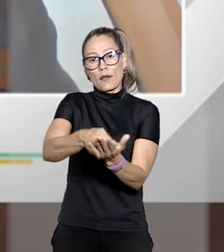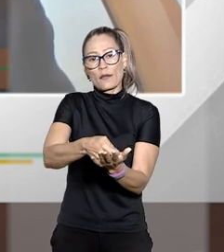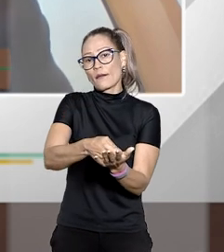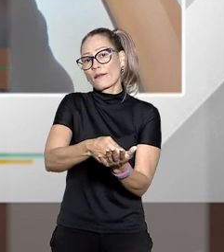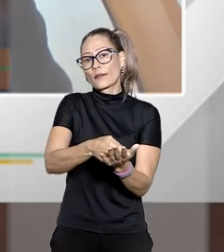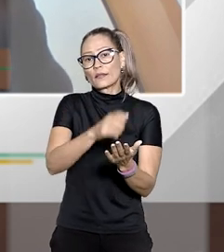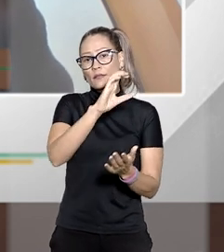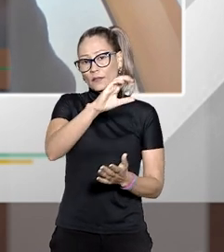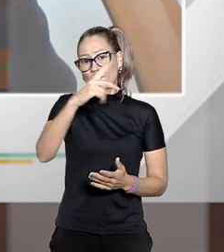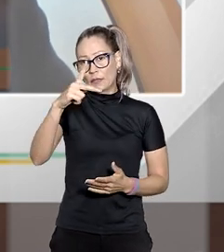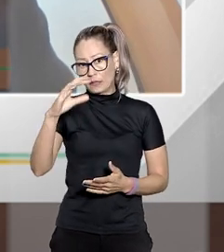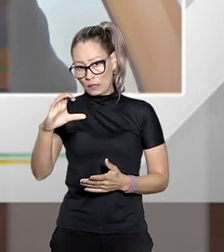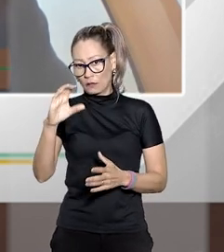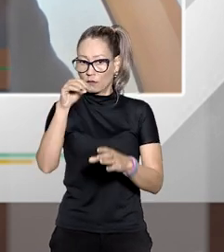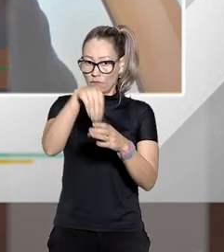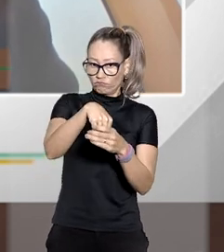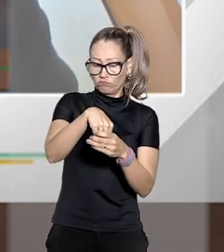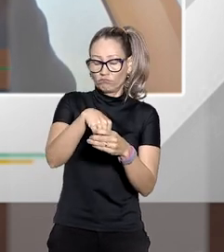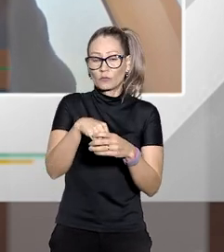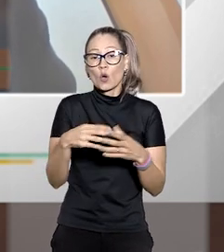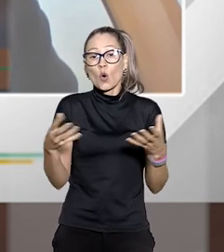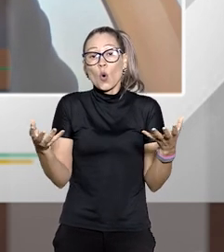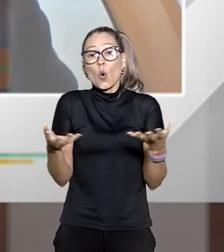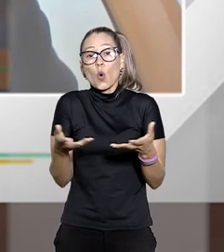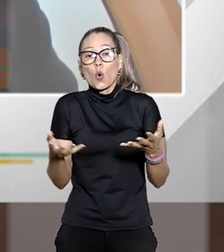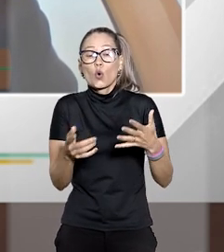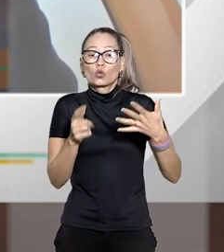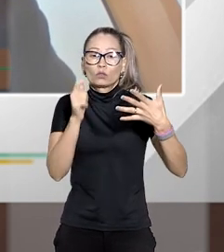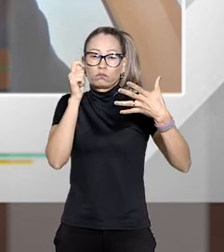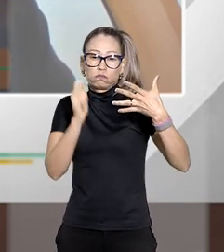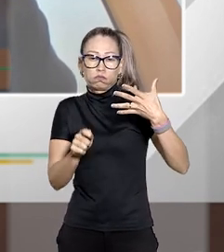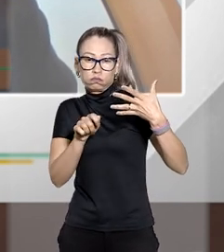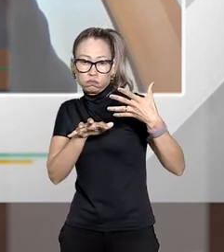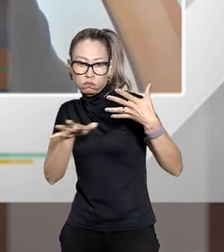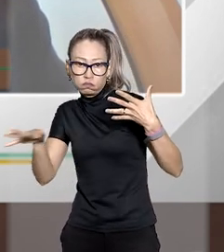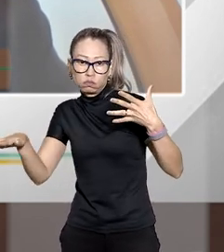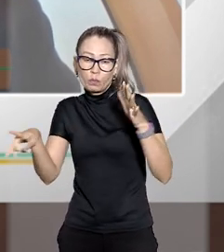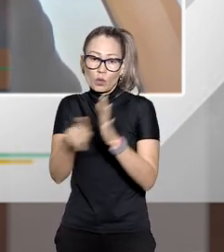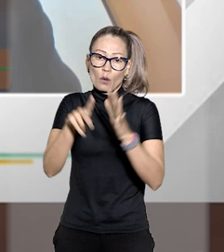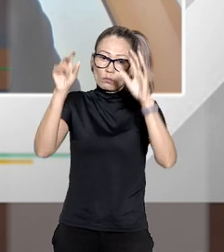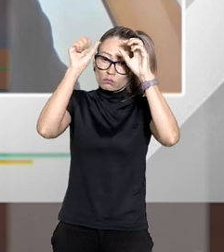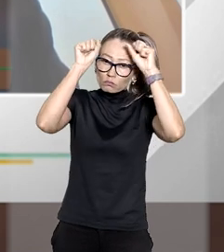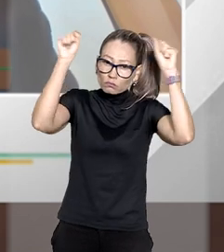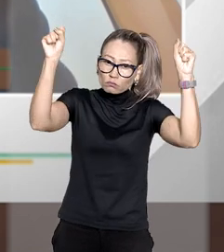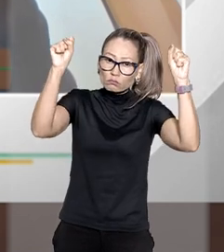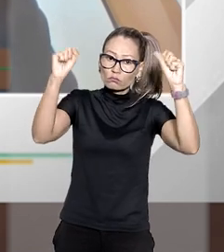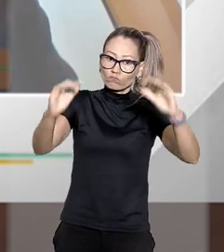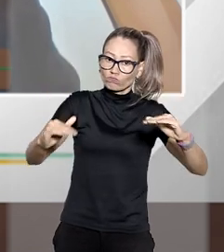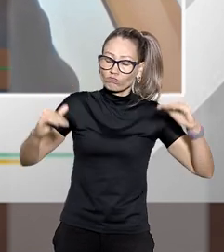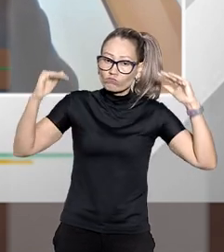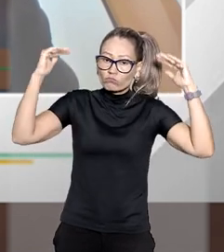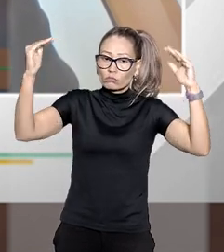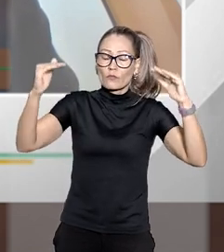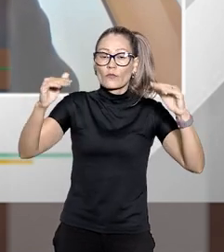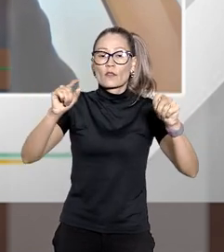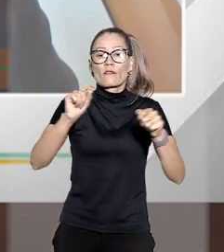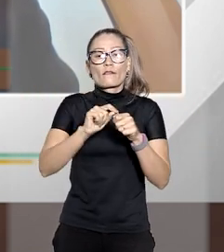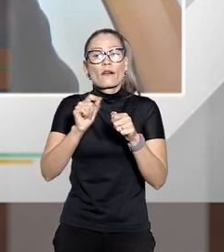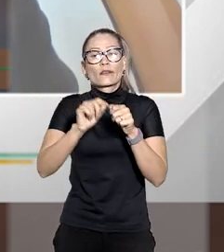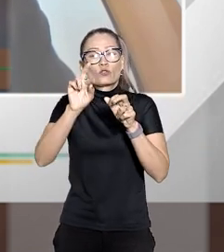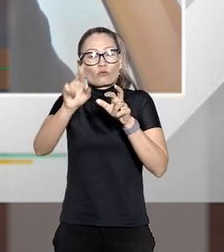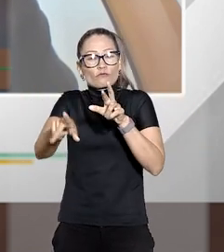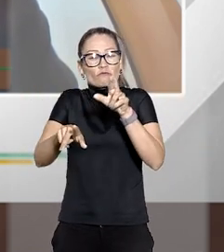das regras do CPC porém hoje a jurisprudência do Supremo Tribunal Federal faz uma